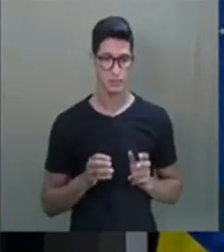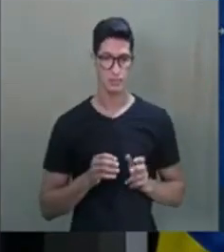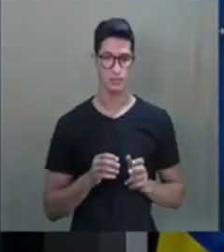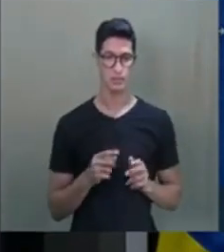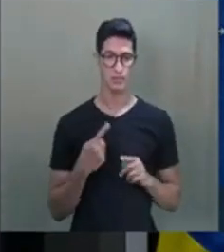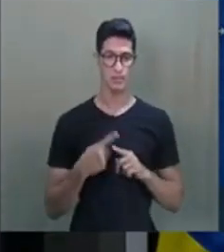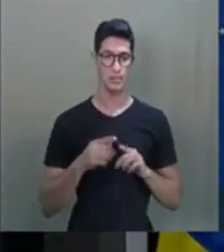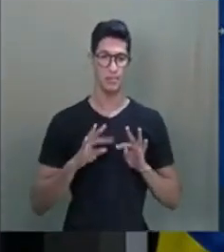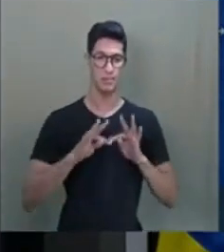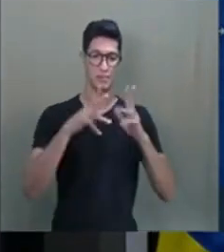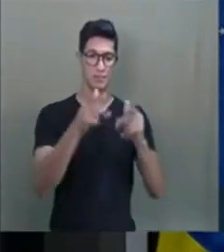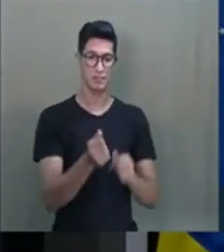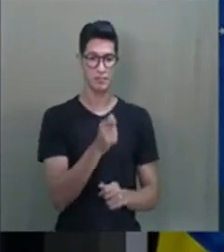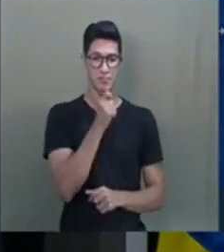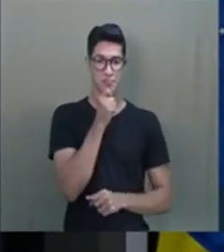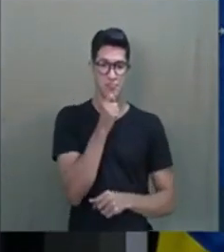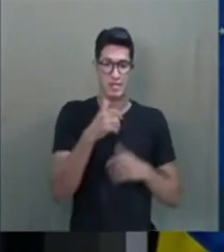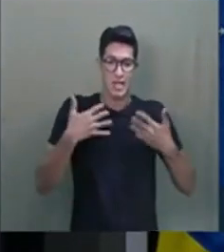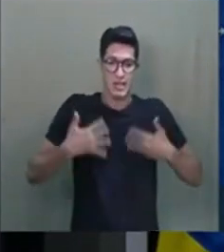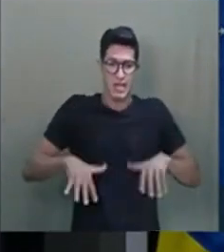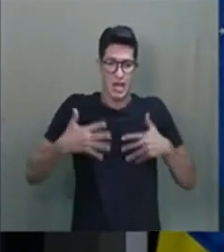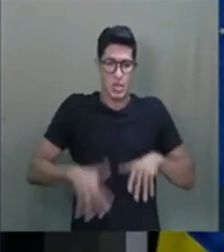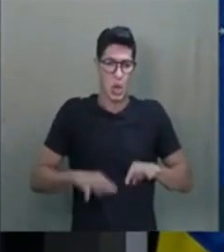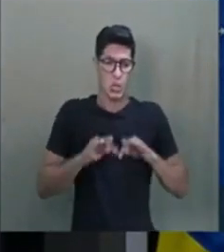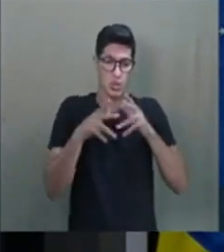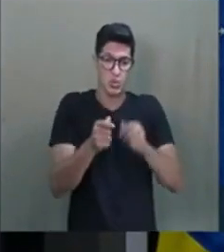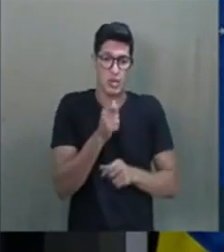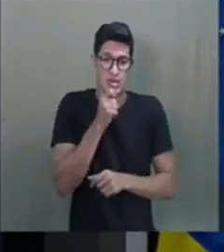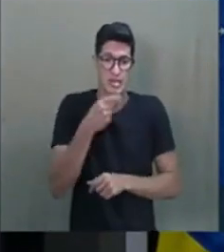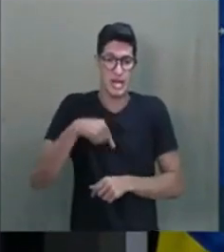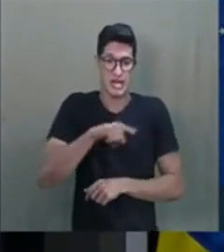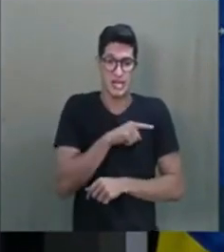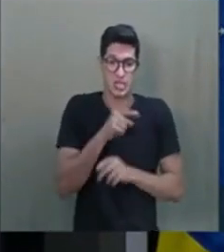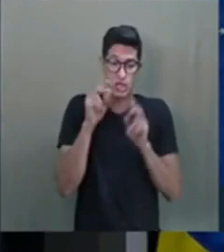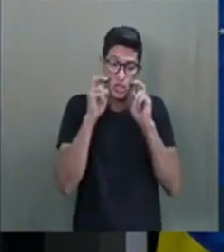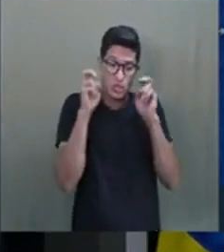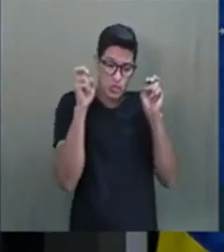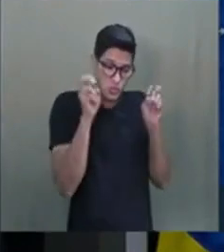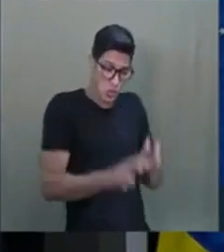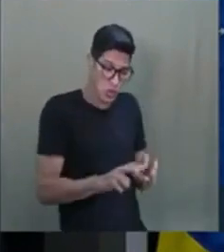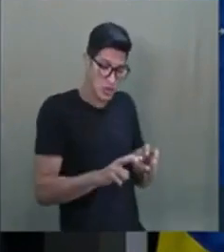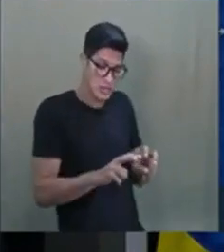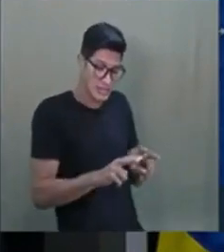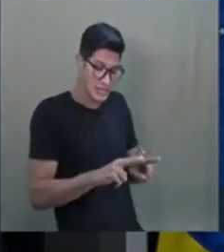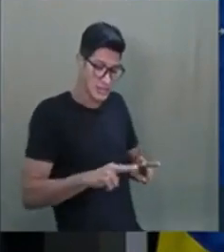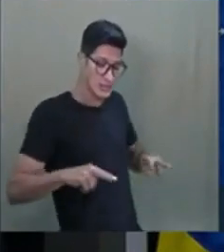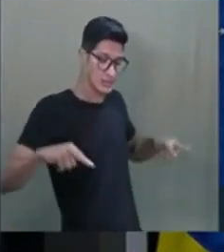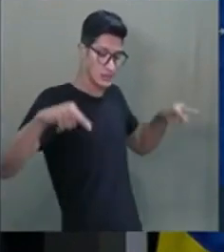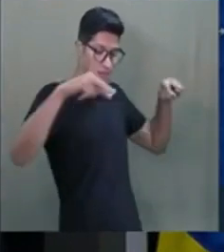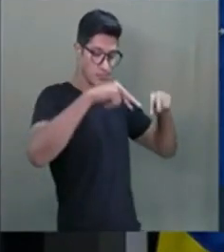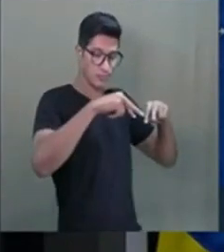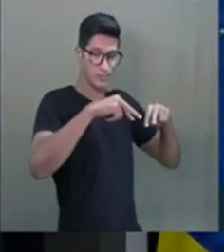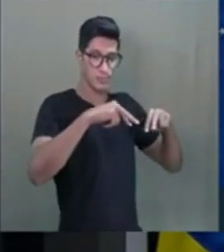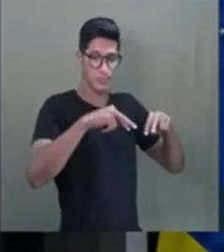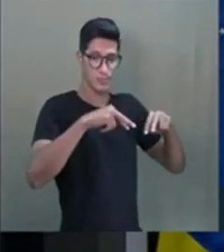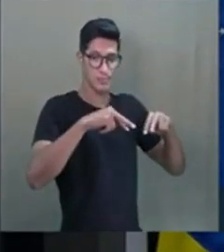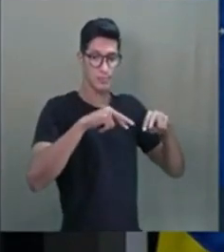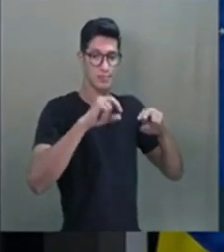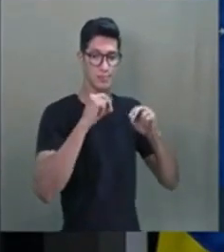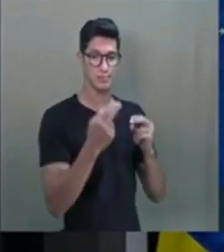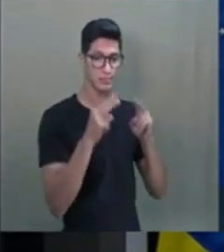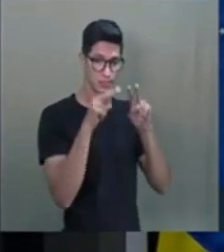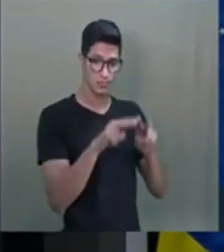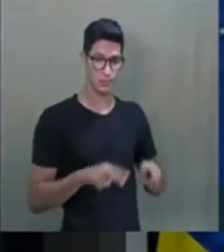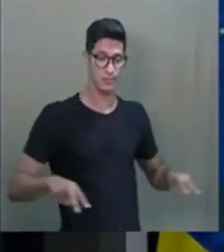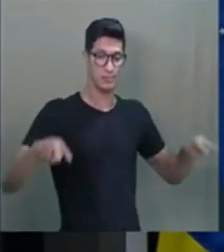Porque tudo que ainda dói, tudo que ainda a gente não olhou com grandiosidade para o evento, ou com uma